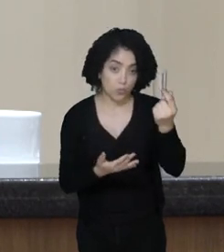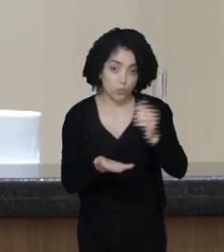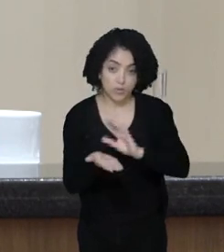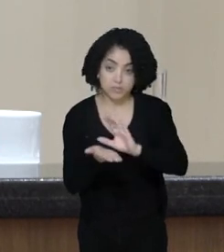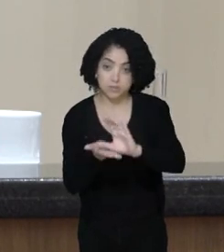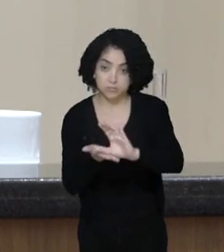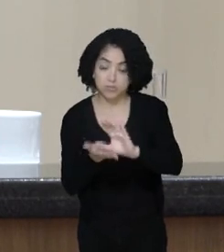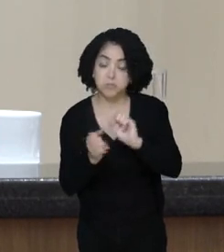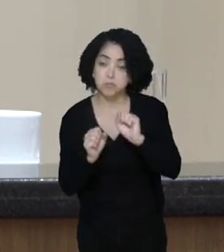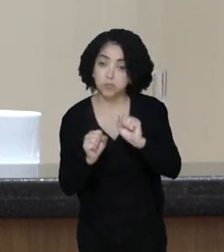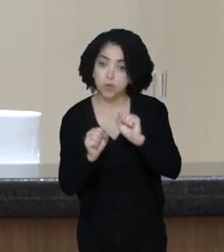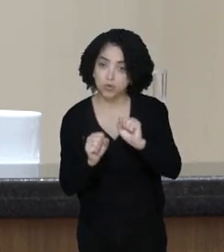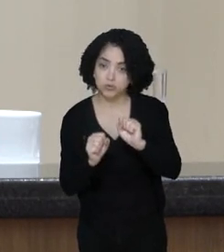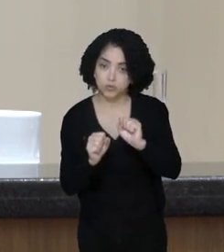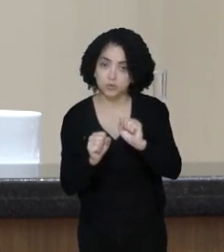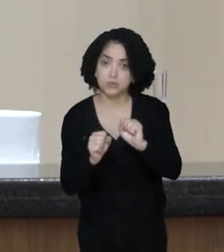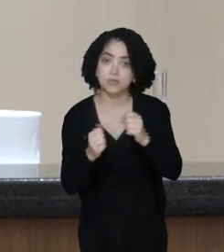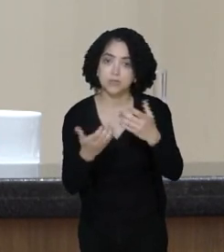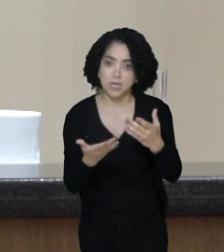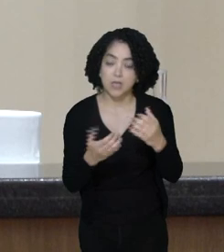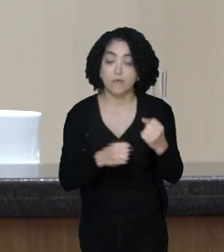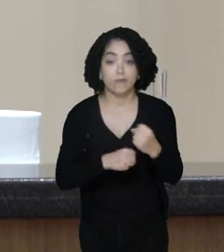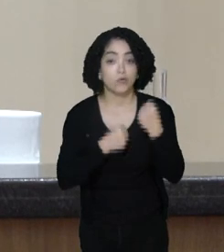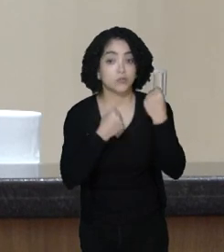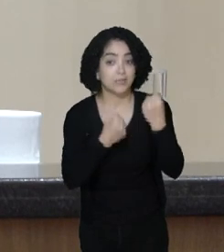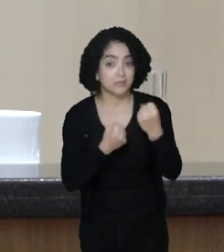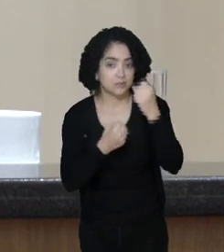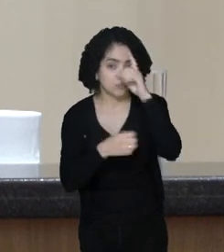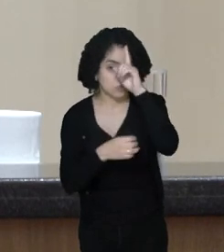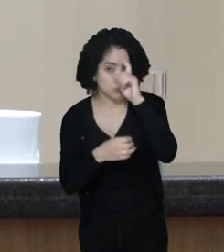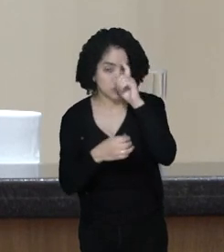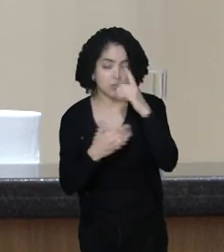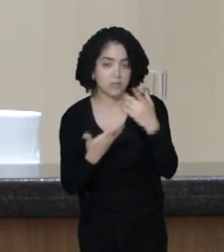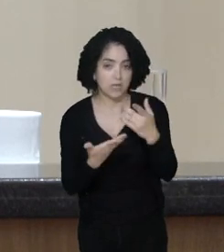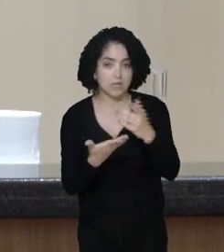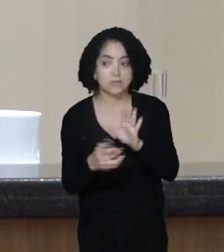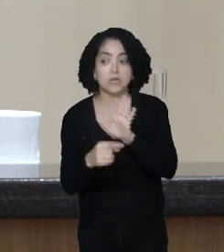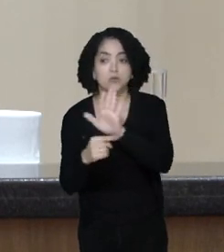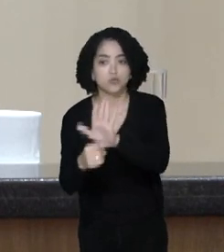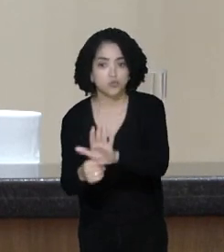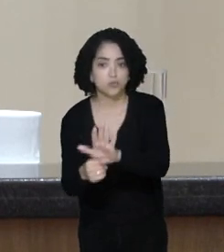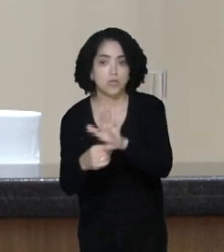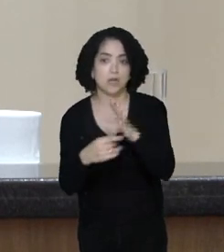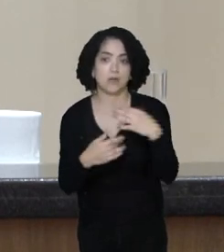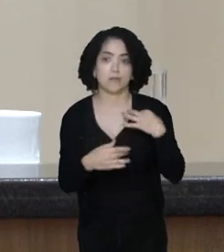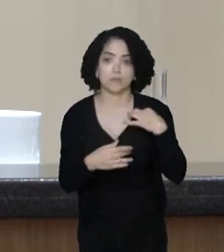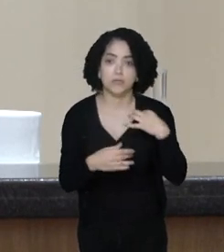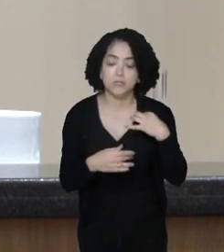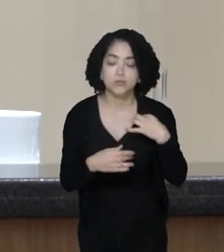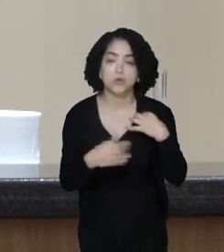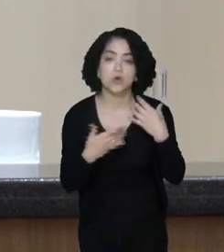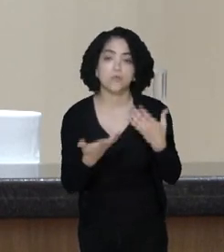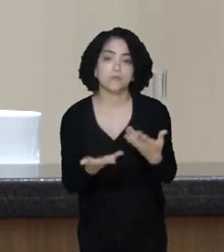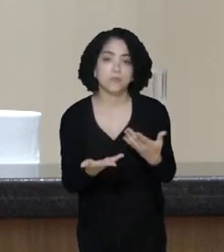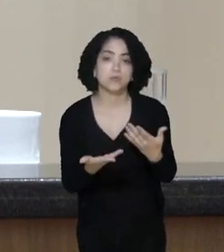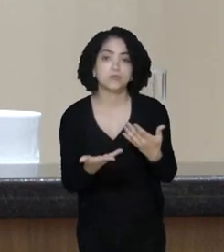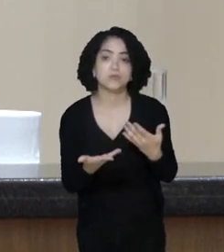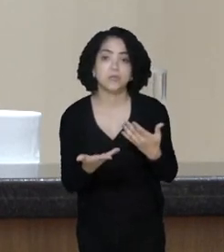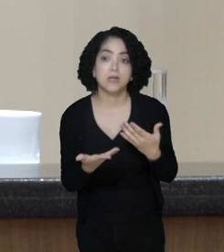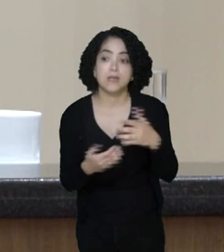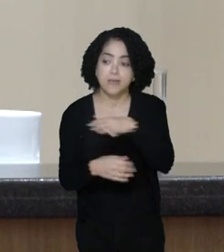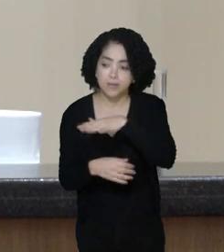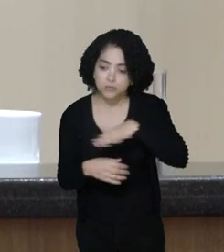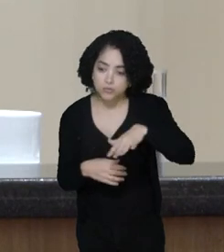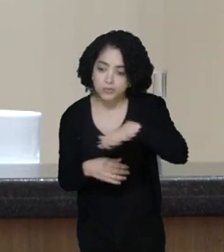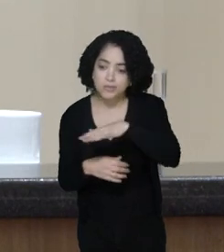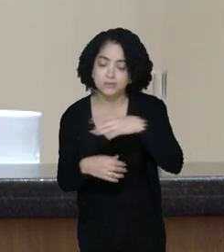nós poderíamos, não só fortalecer, claro, os hospitais filantrópicos, mais de 170 hospitais, enfim, regionalizar a